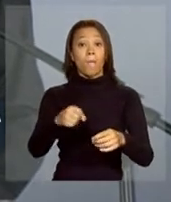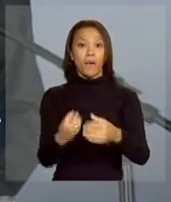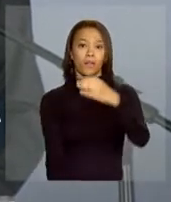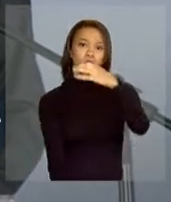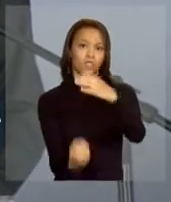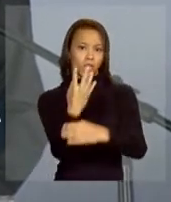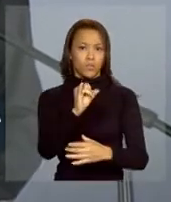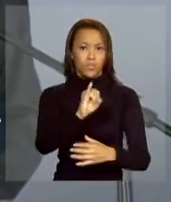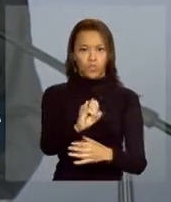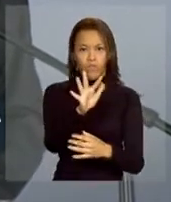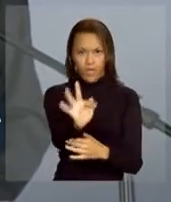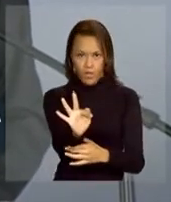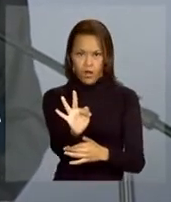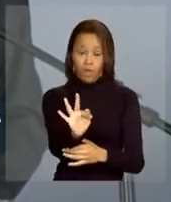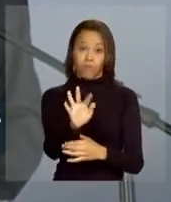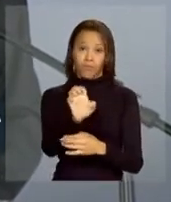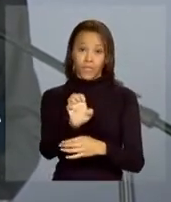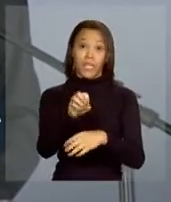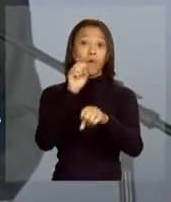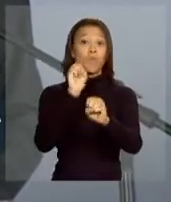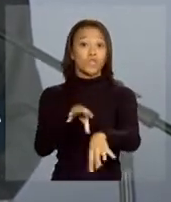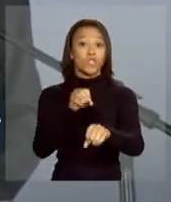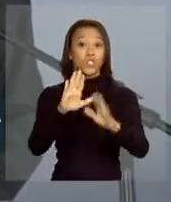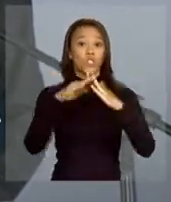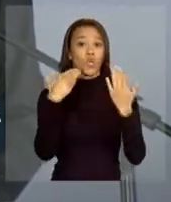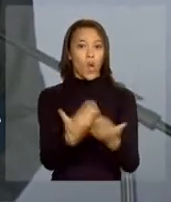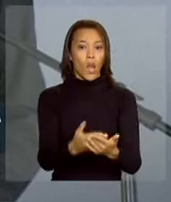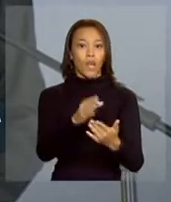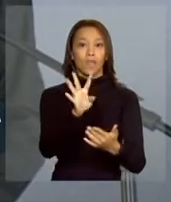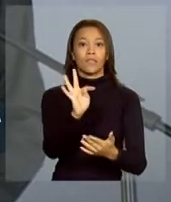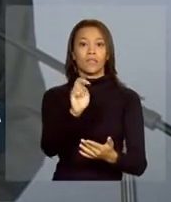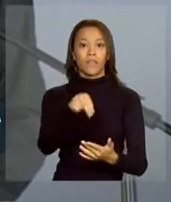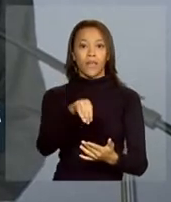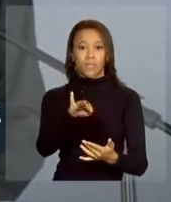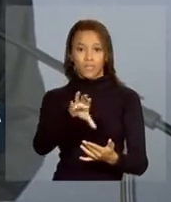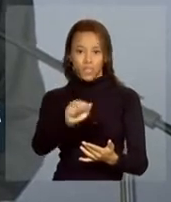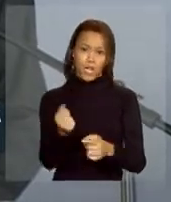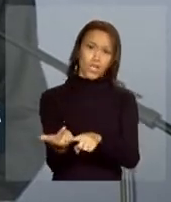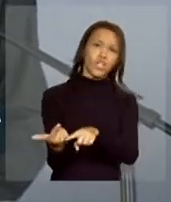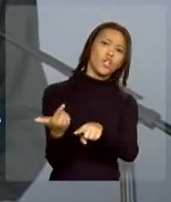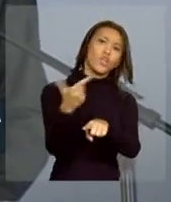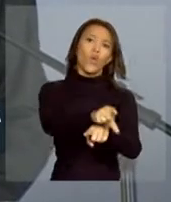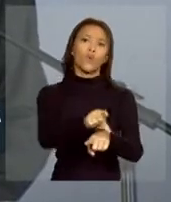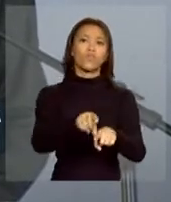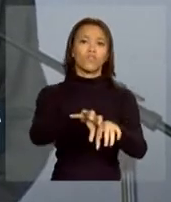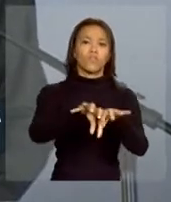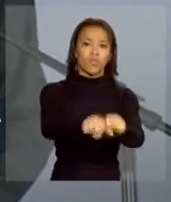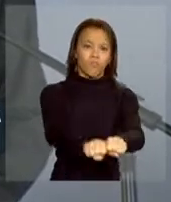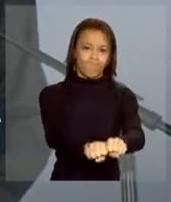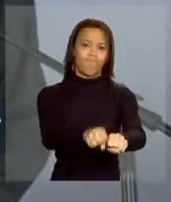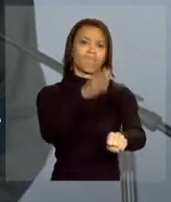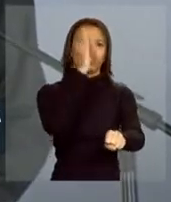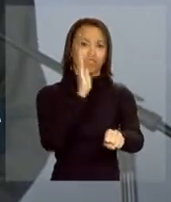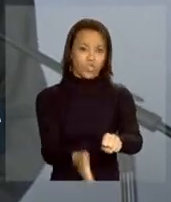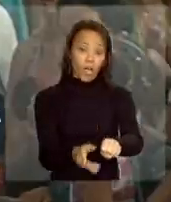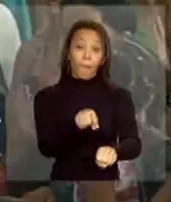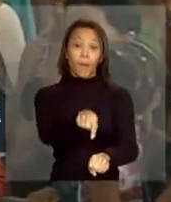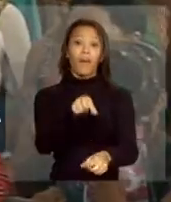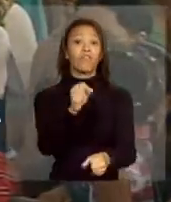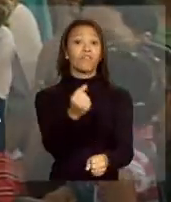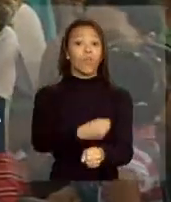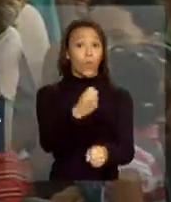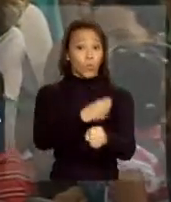Instituto Federal, a escola técnica, e outro da Gazarra, que foi desapropriada finalmente para